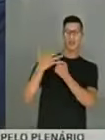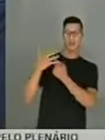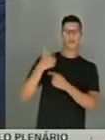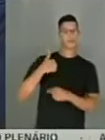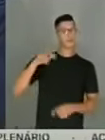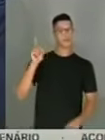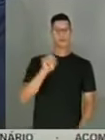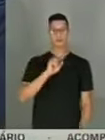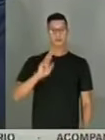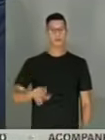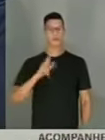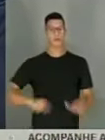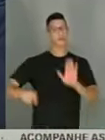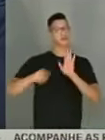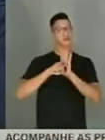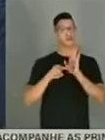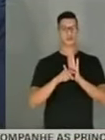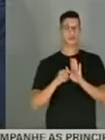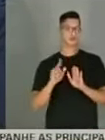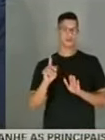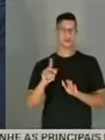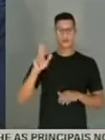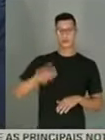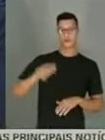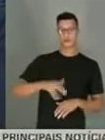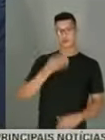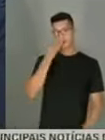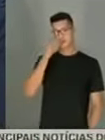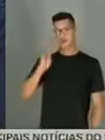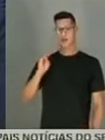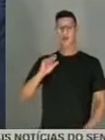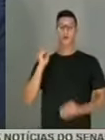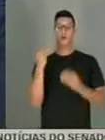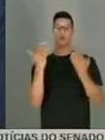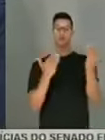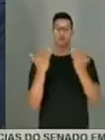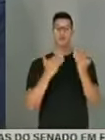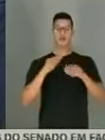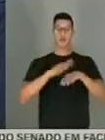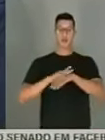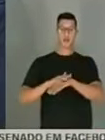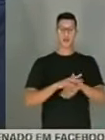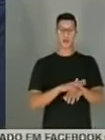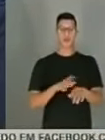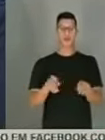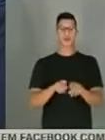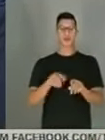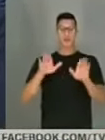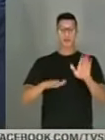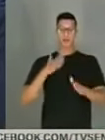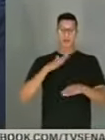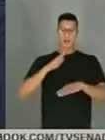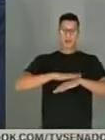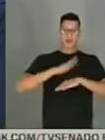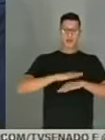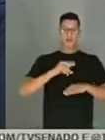Eu não sou negacionista, nunca neguei ou duvidei da doença, tanto que as minhas ações